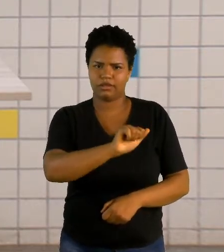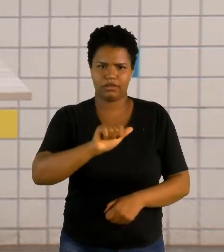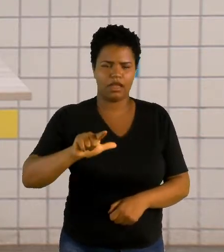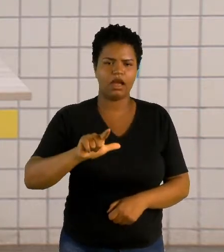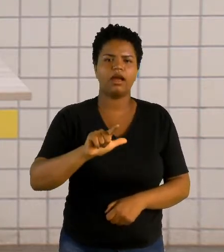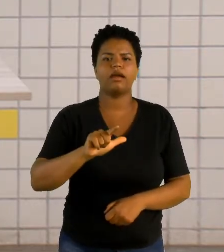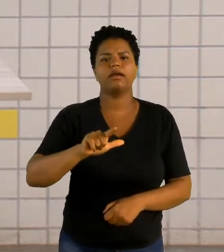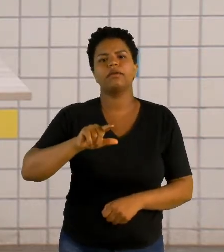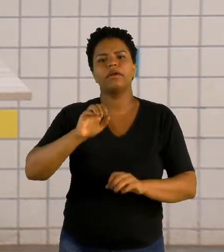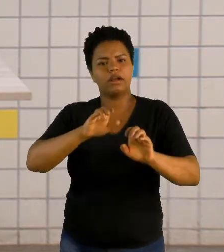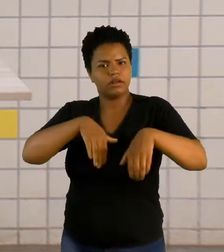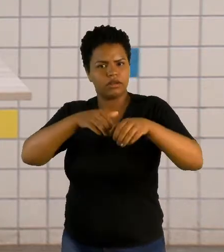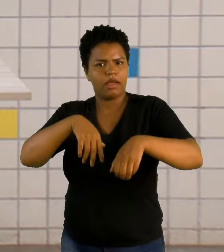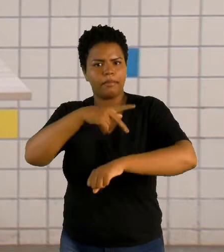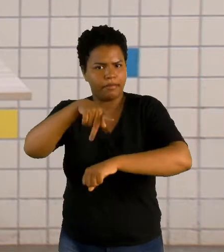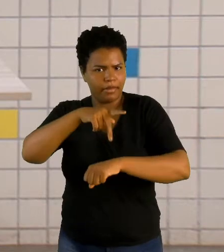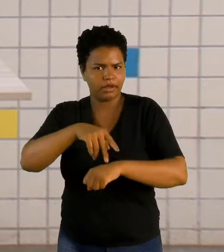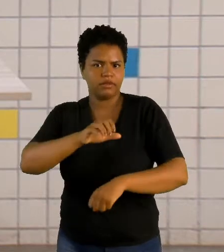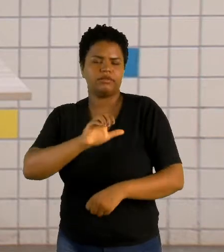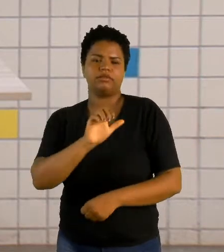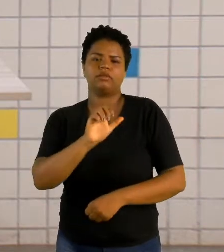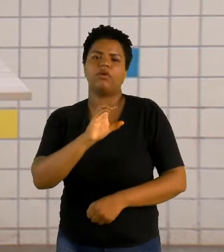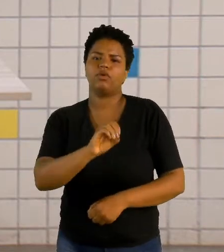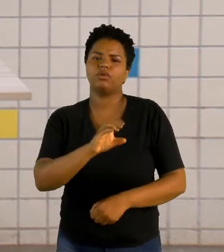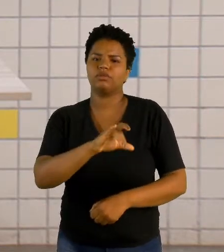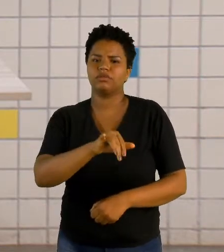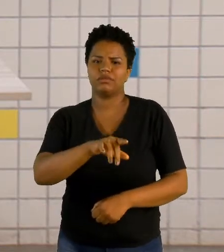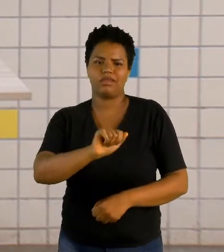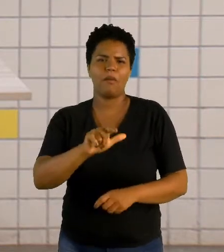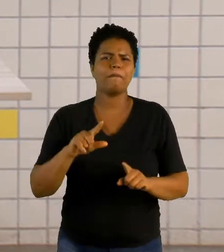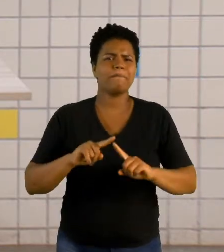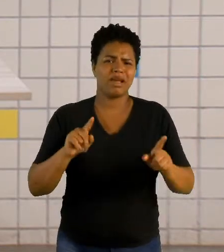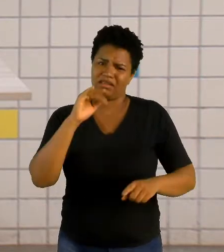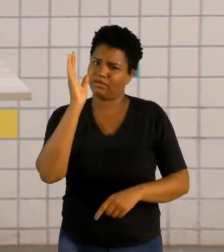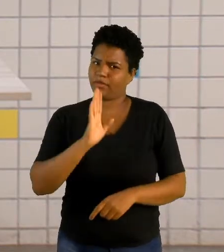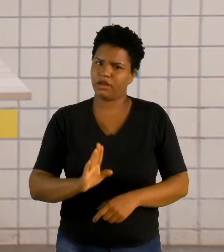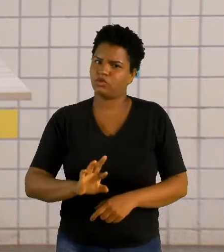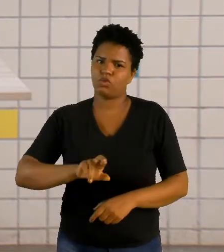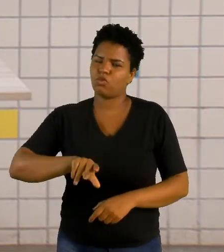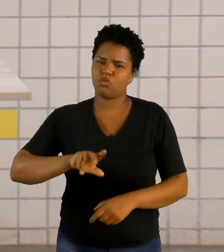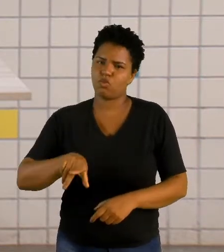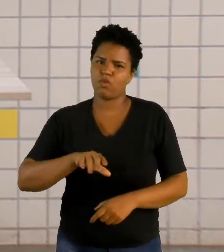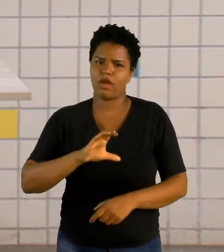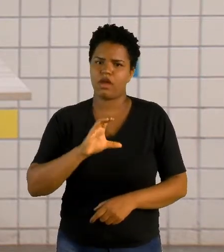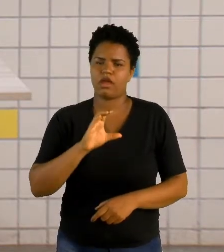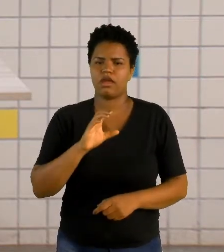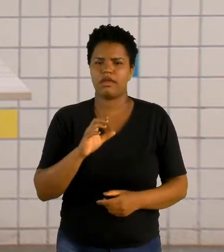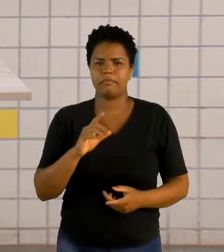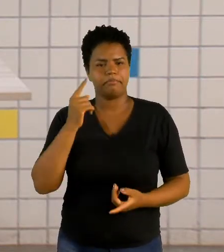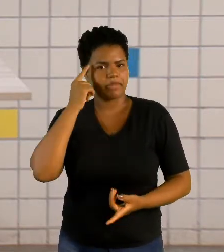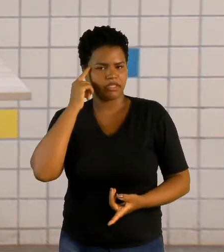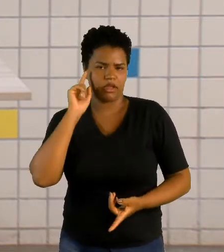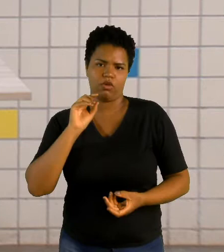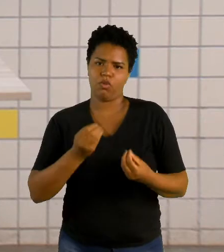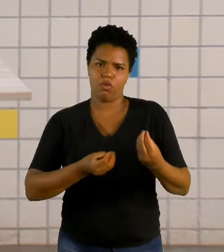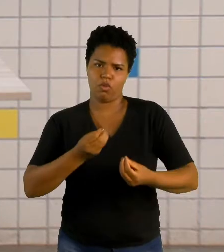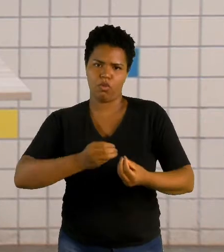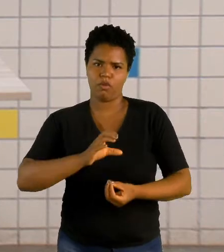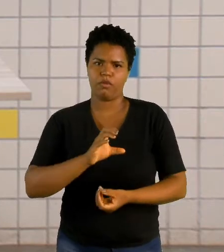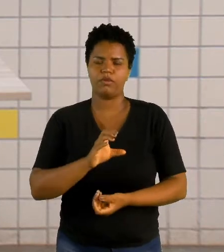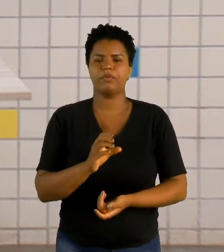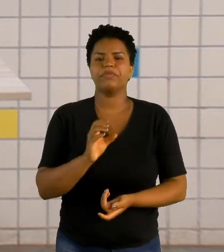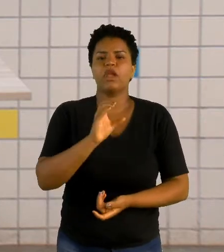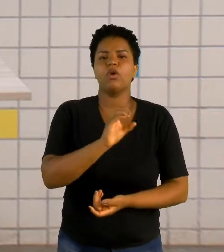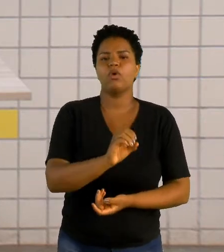país ocidental, mas que não necessariamente o Brasil é considerado um país ocidental. E países orientais, o Oriente Médio,